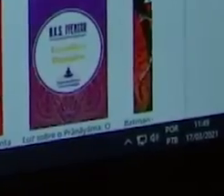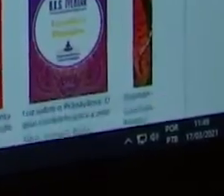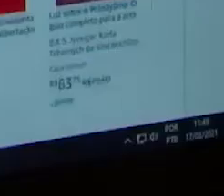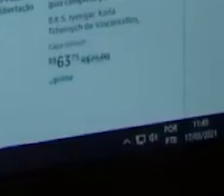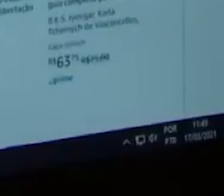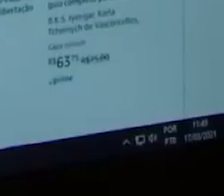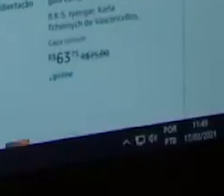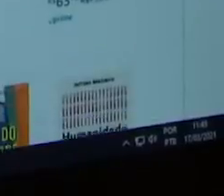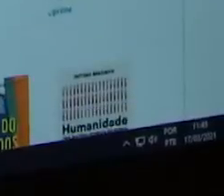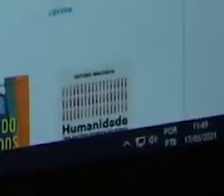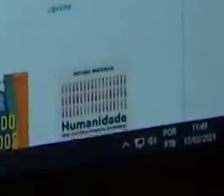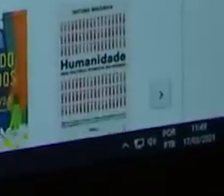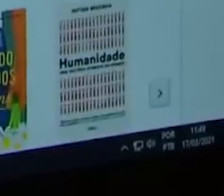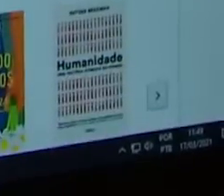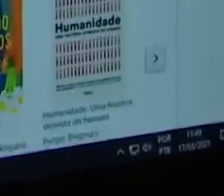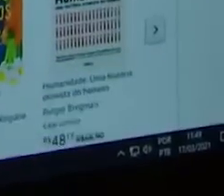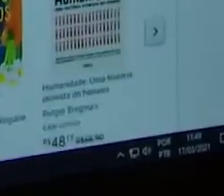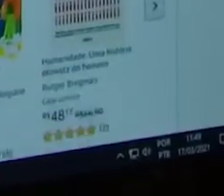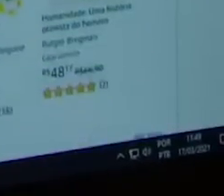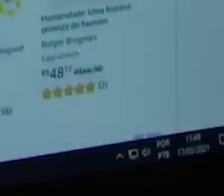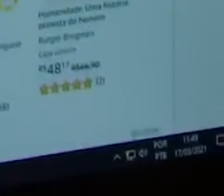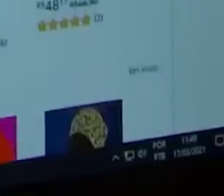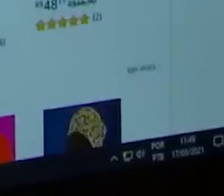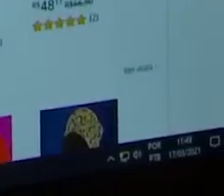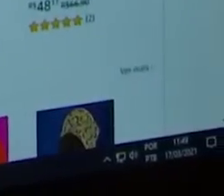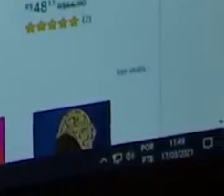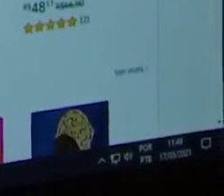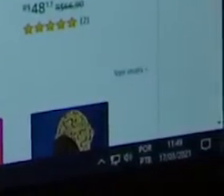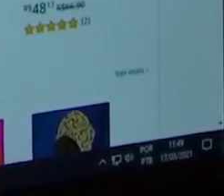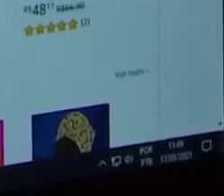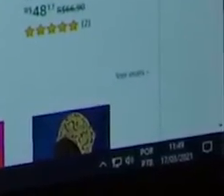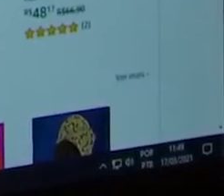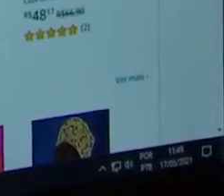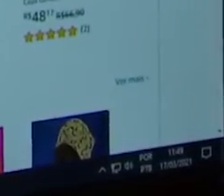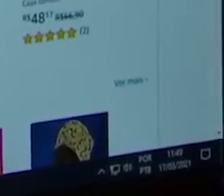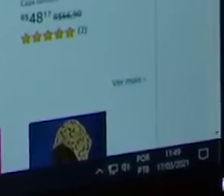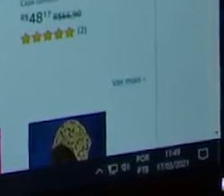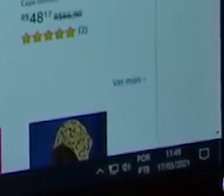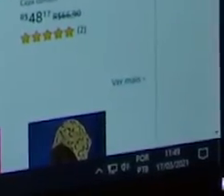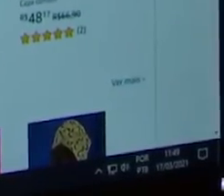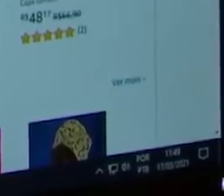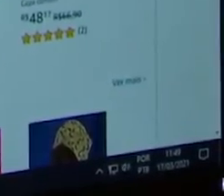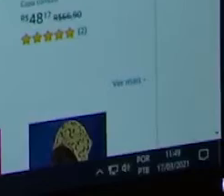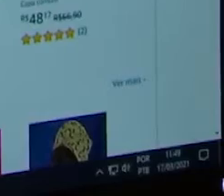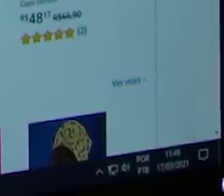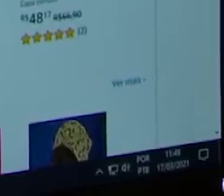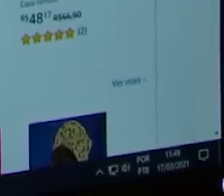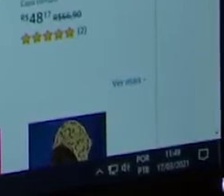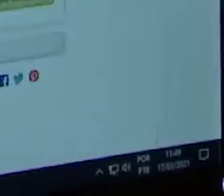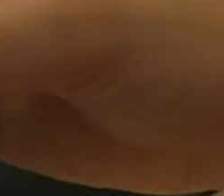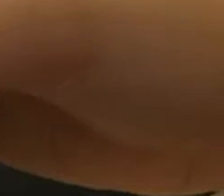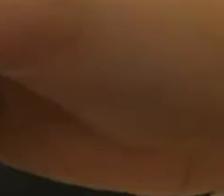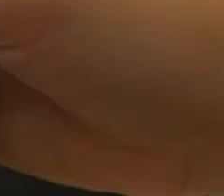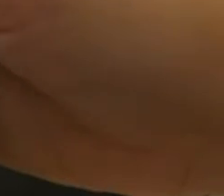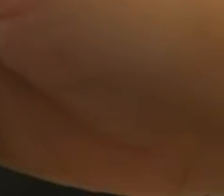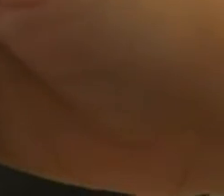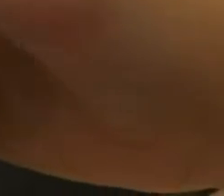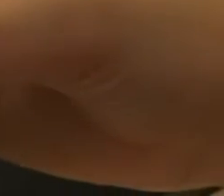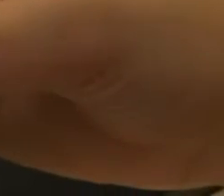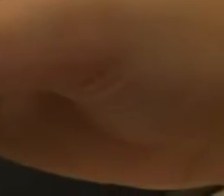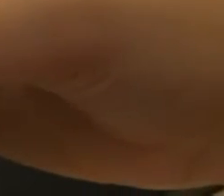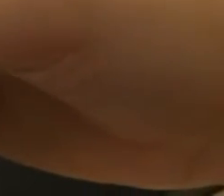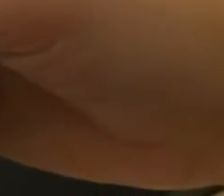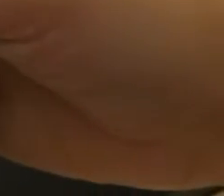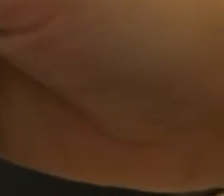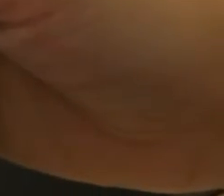EBIT-Nielsen, desde março de 2020, as vendas online no Brasil cresceram 47%, a maior